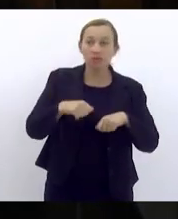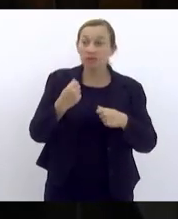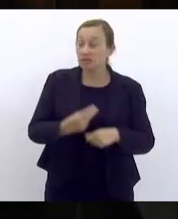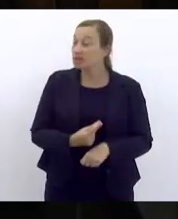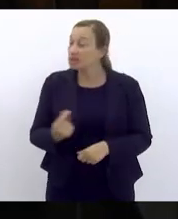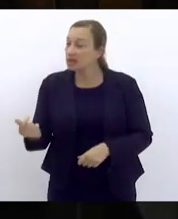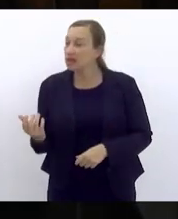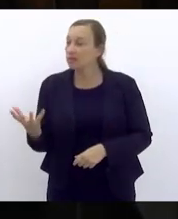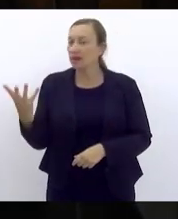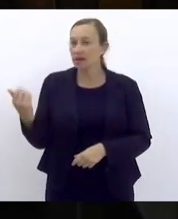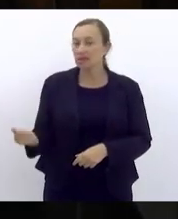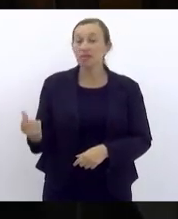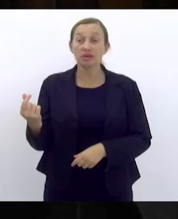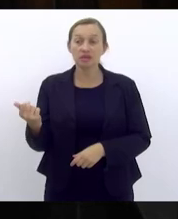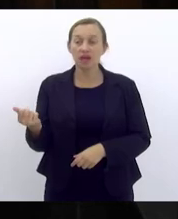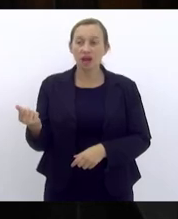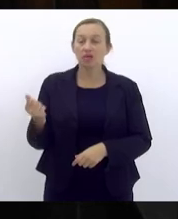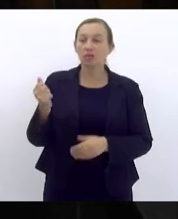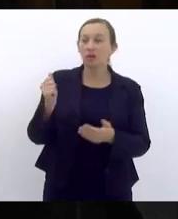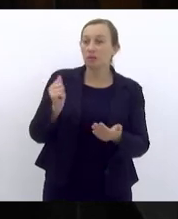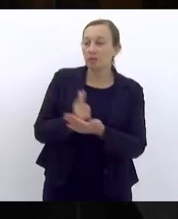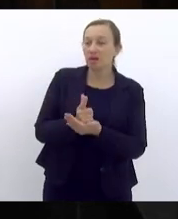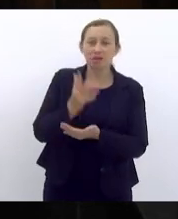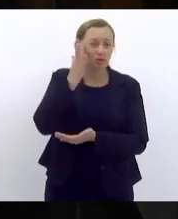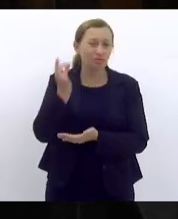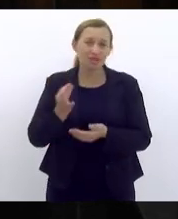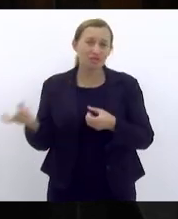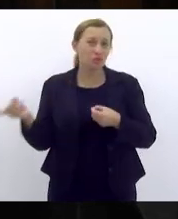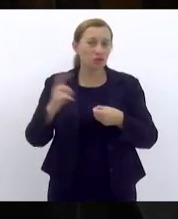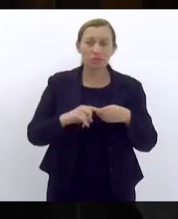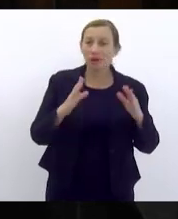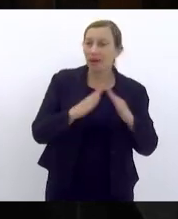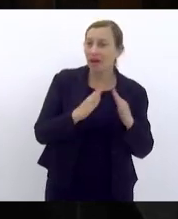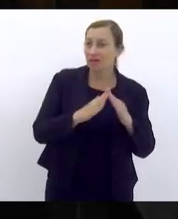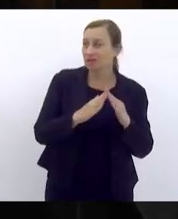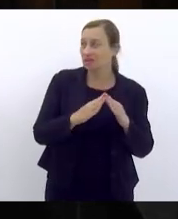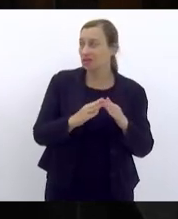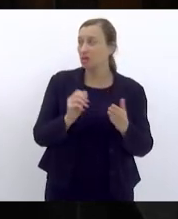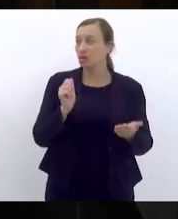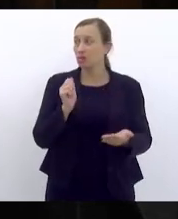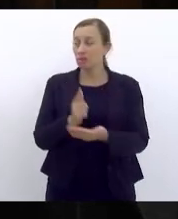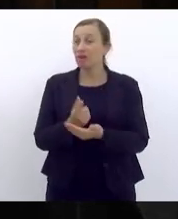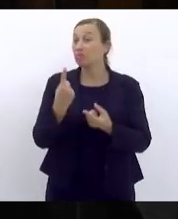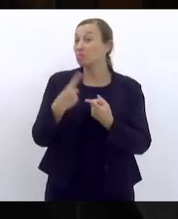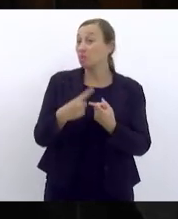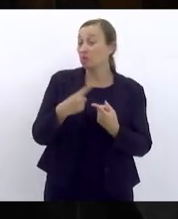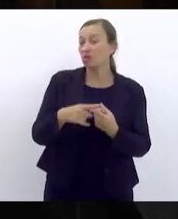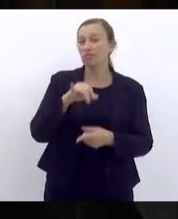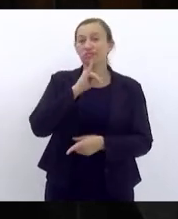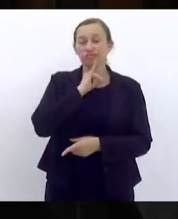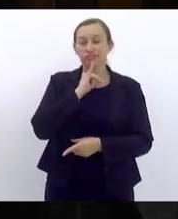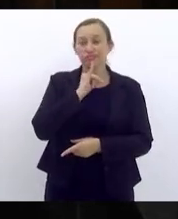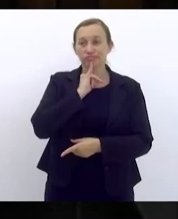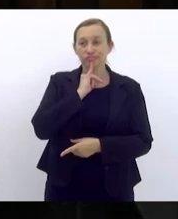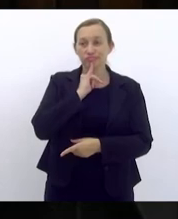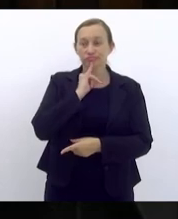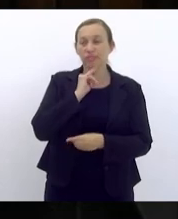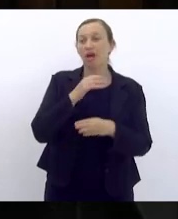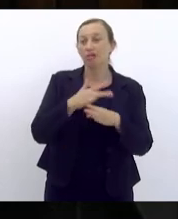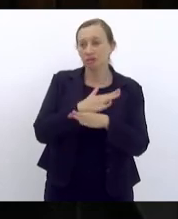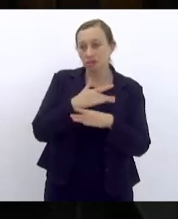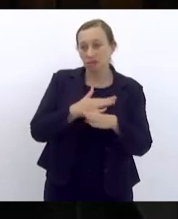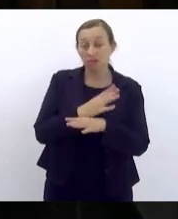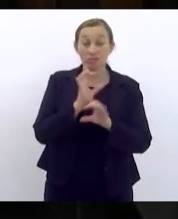receber seu salário seu pagamento não sabem se vão voltar para casa com o pagamento porque infelizmente a cidade